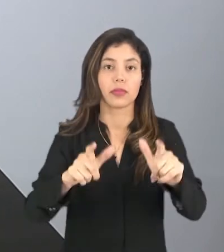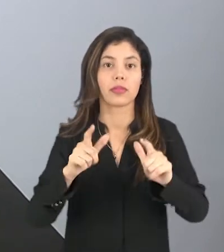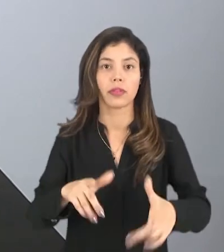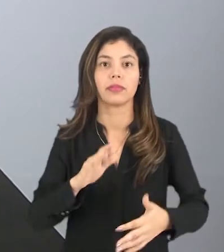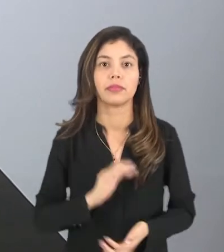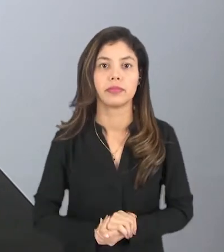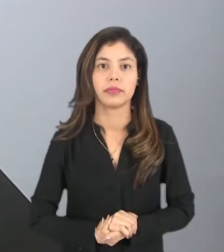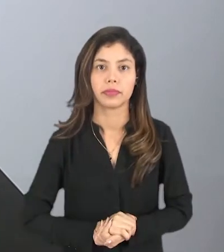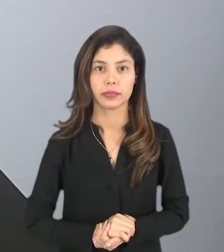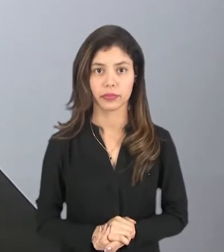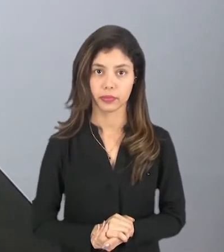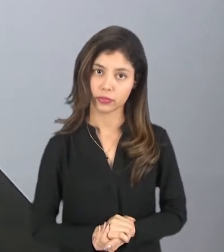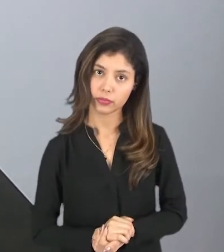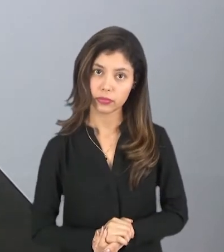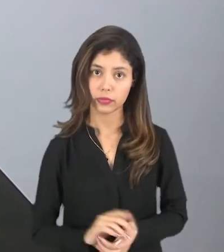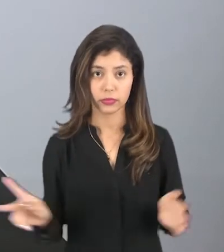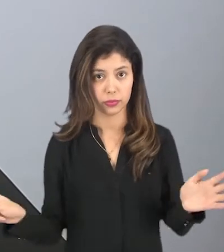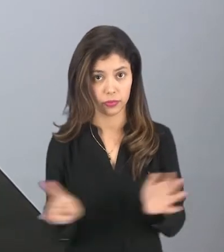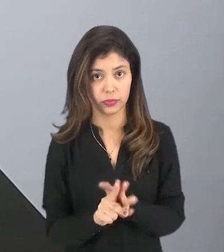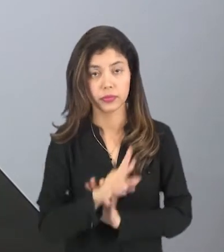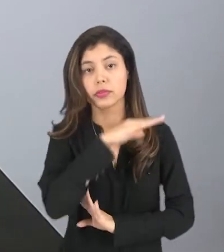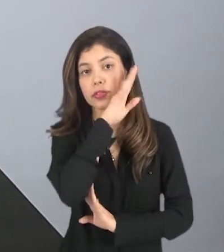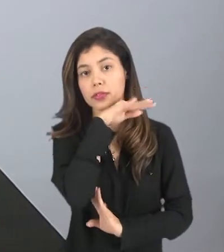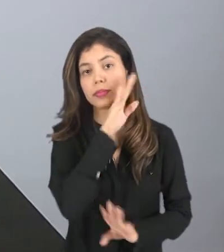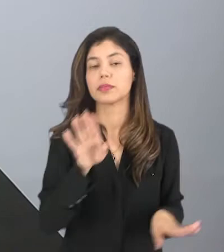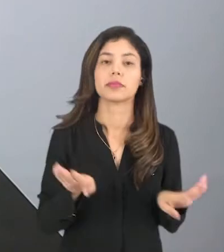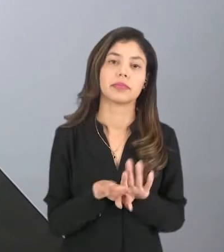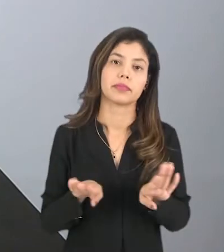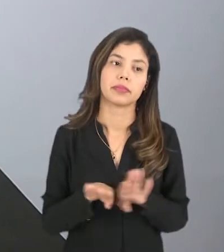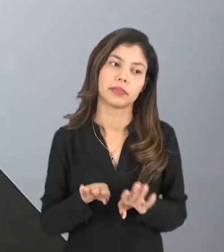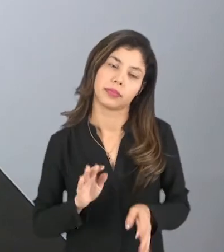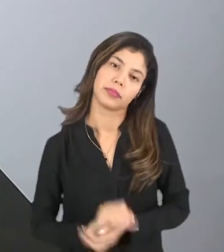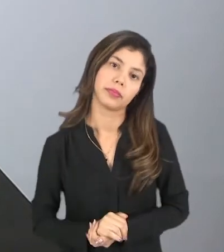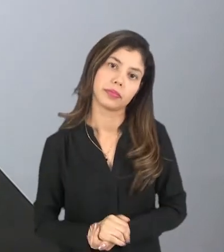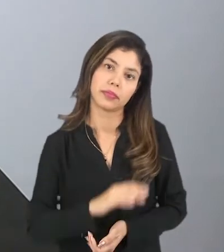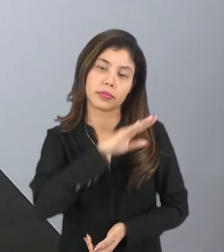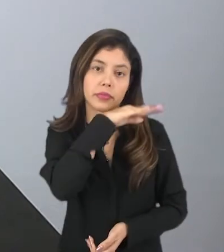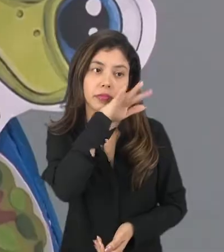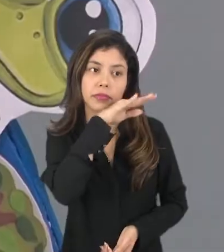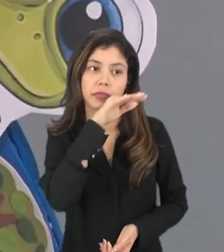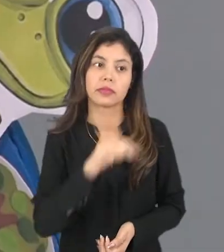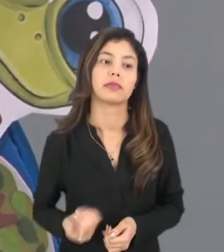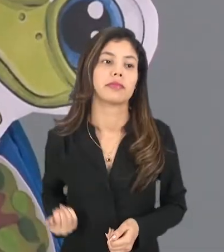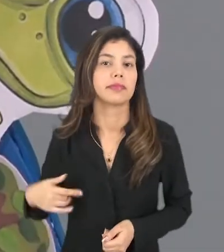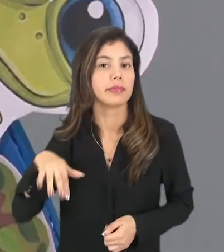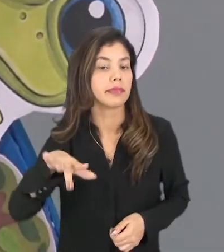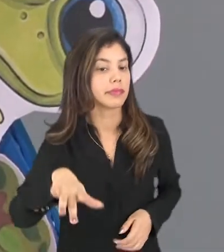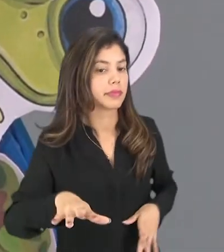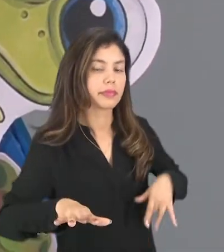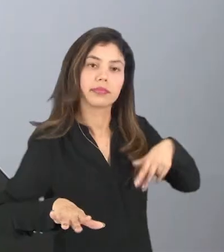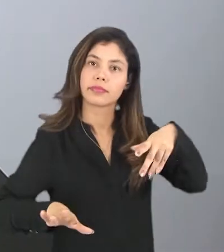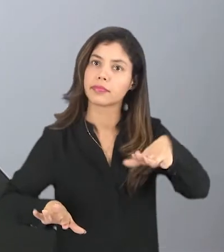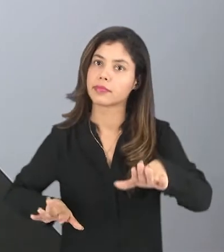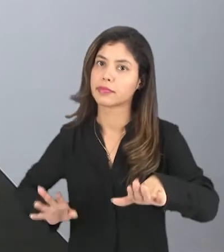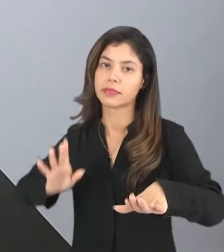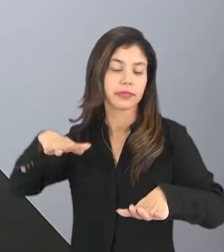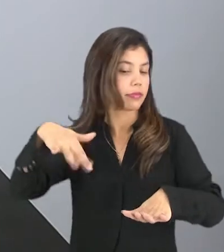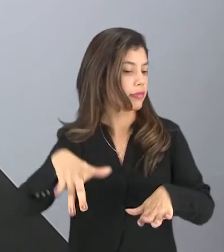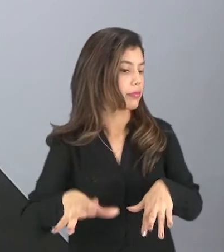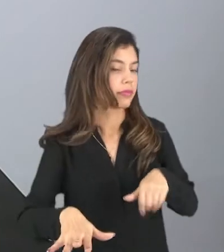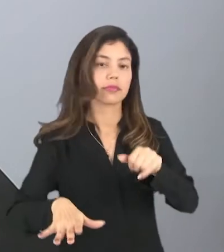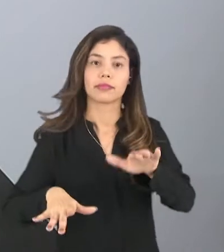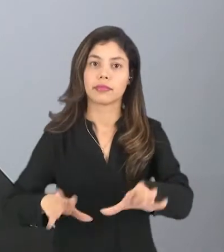E também nos próprios animais, os animais aquáticos, os animais terrestres, os